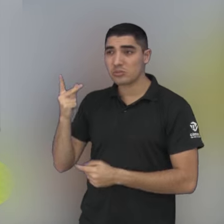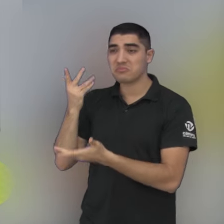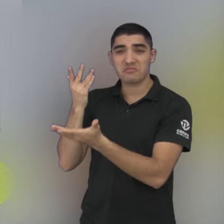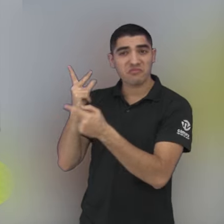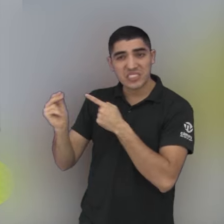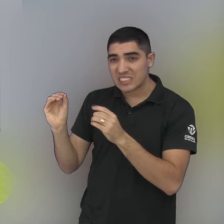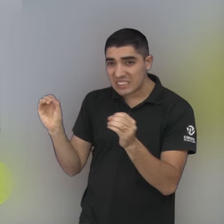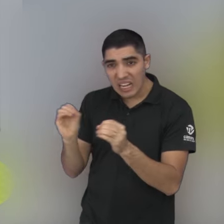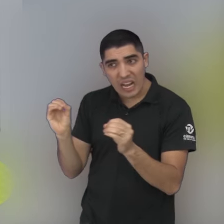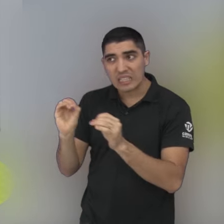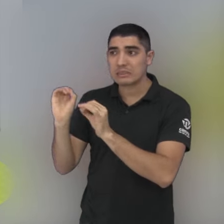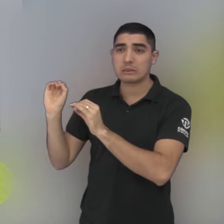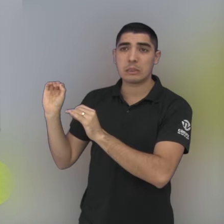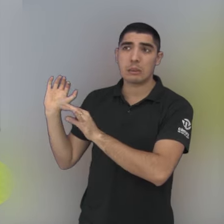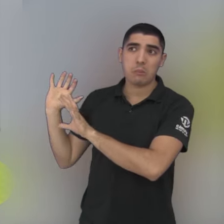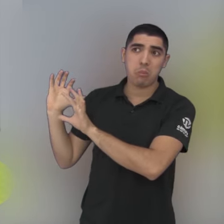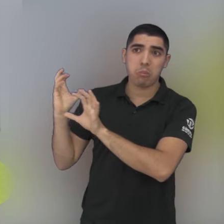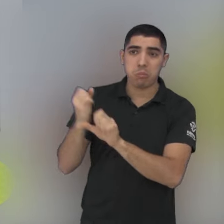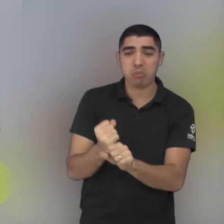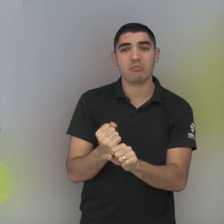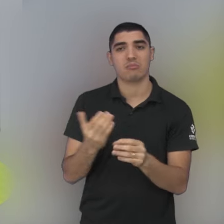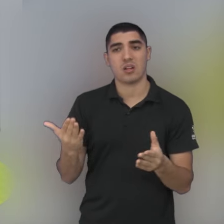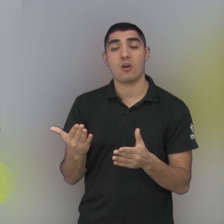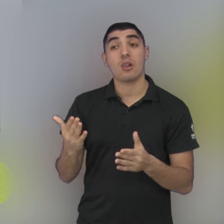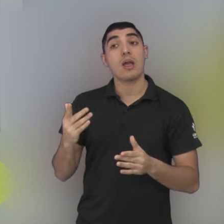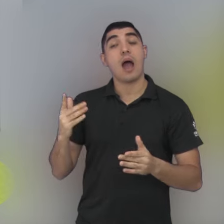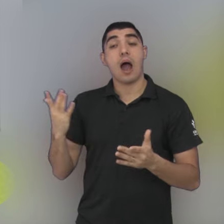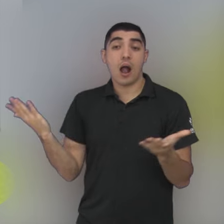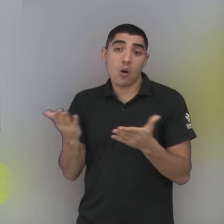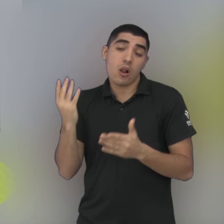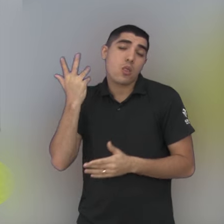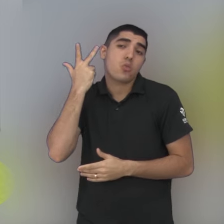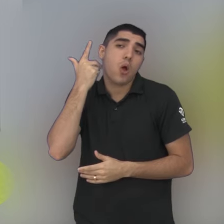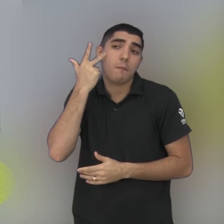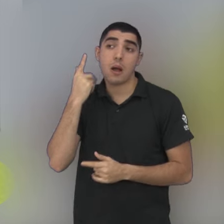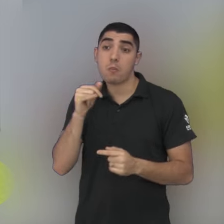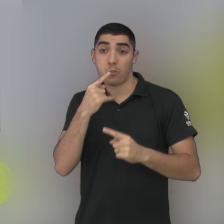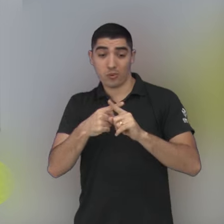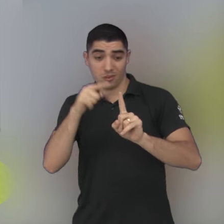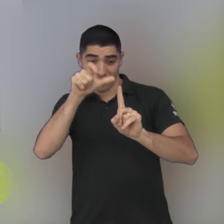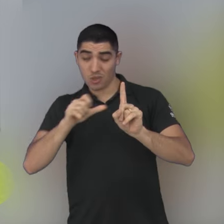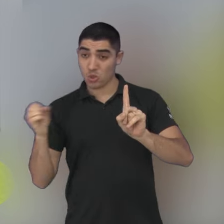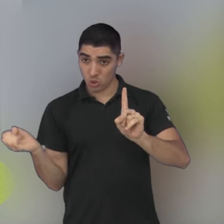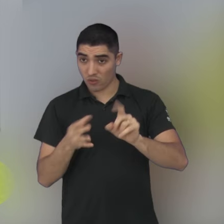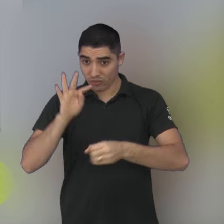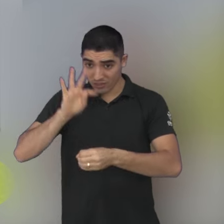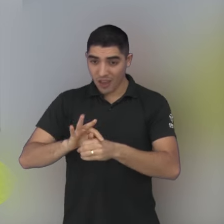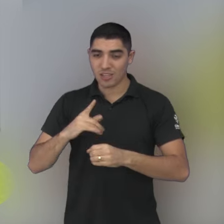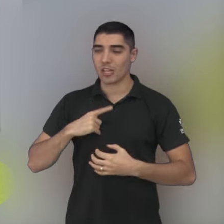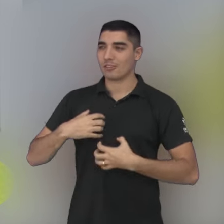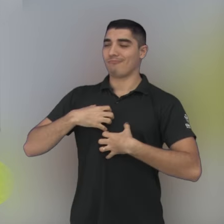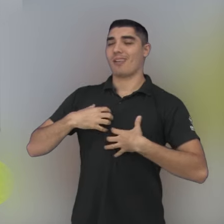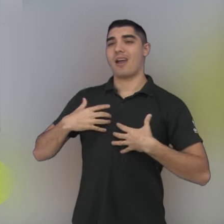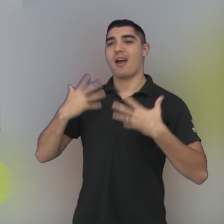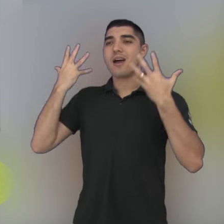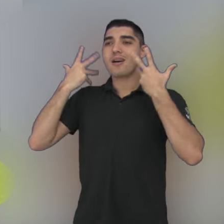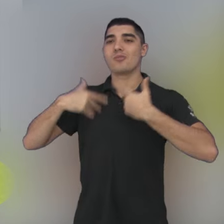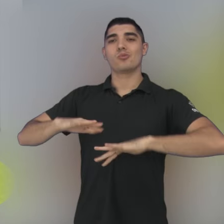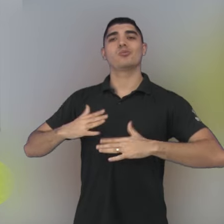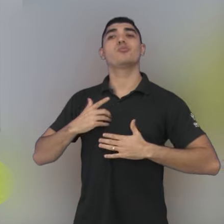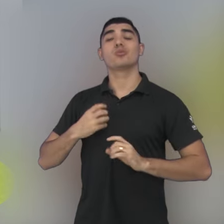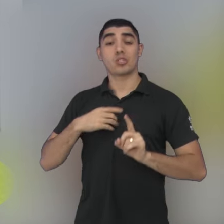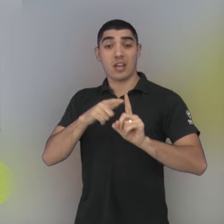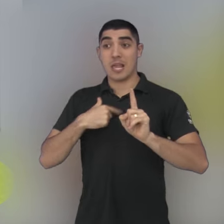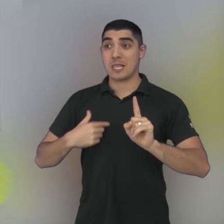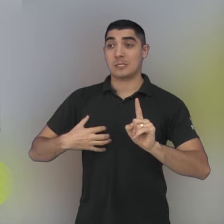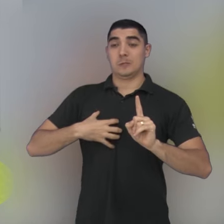vencer, já tem aqui... É natural você ter um ânimo novo, né? Quem estava meio de lado ali com o Ricardo Costa, vai querer mostrar serviço para o Sérgio Guedes,